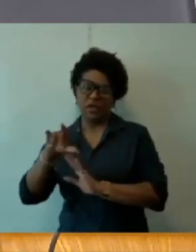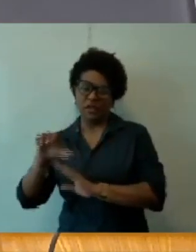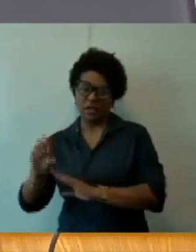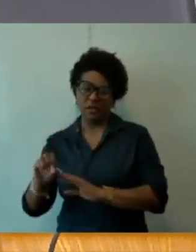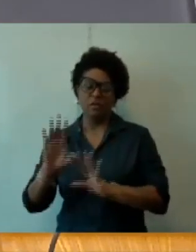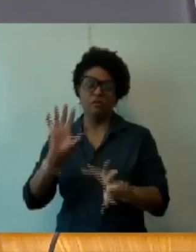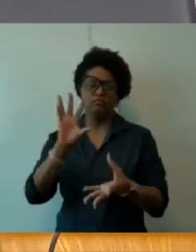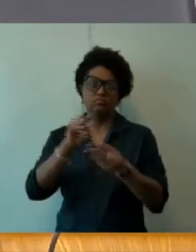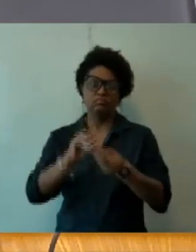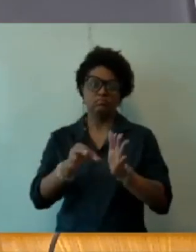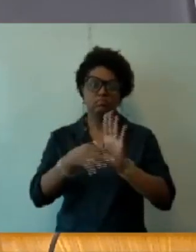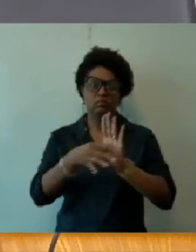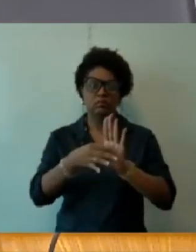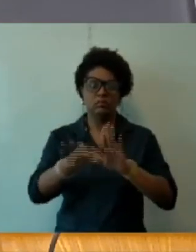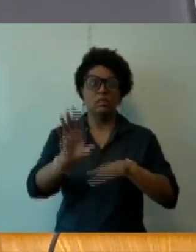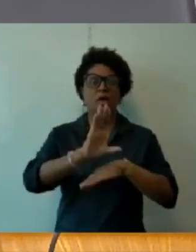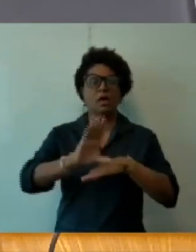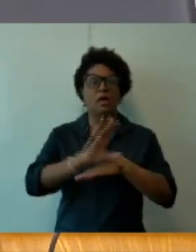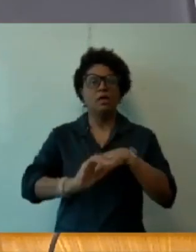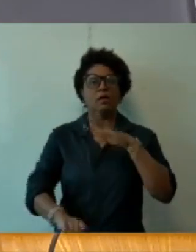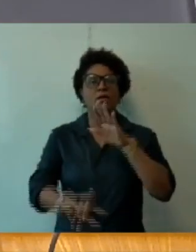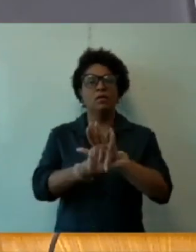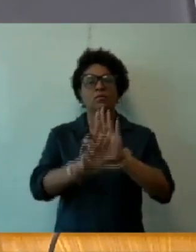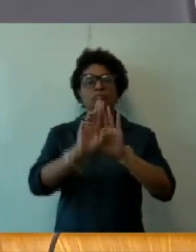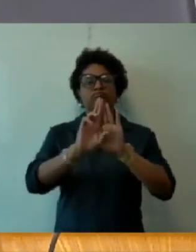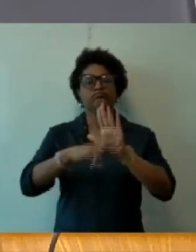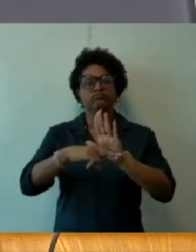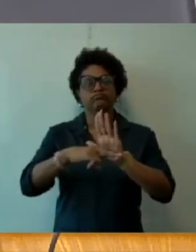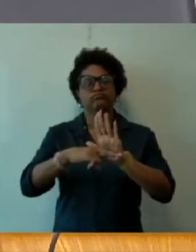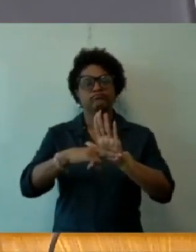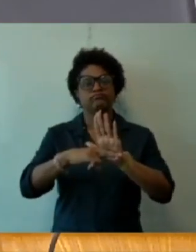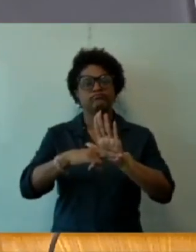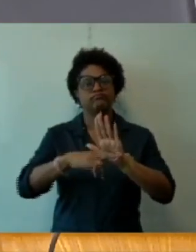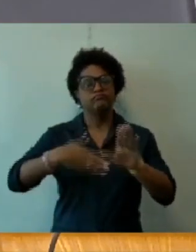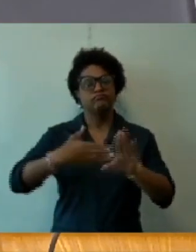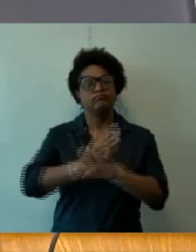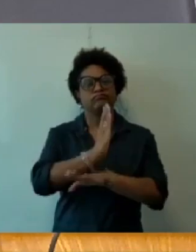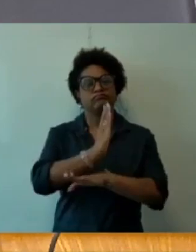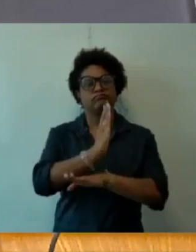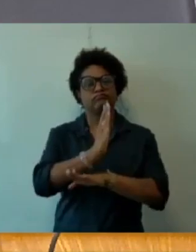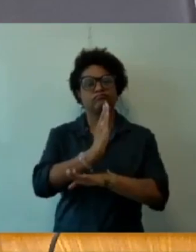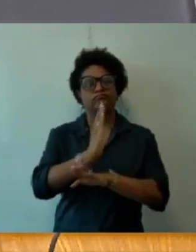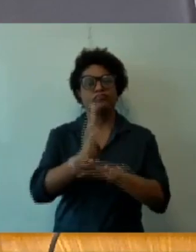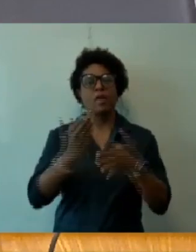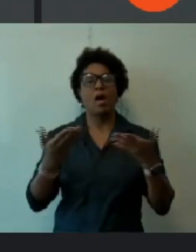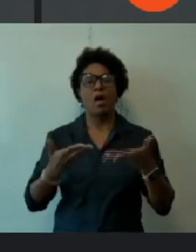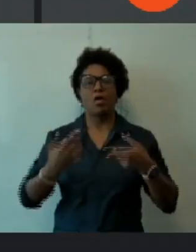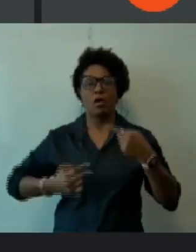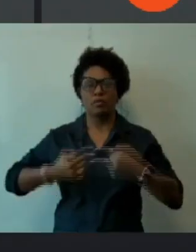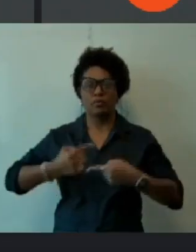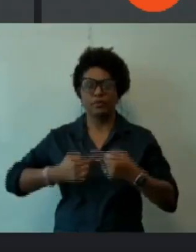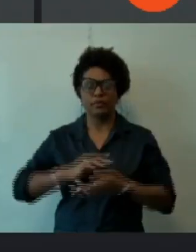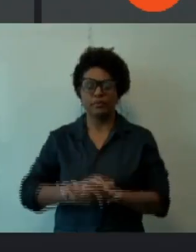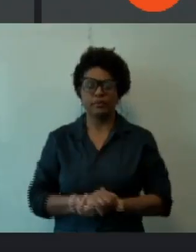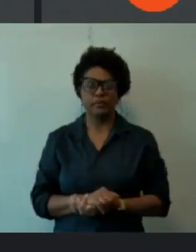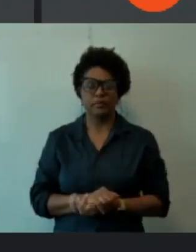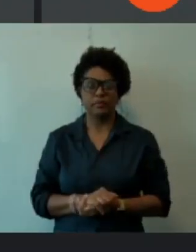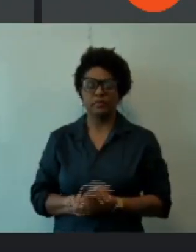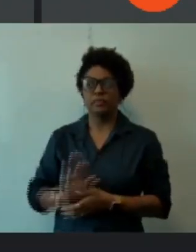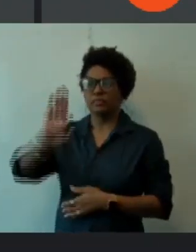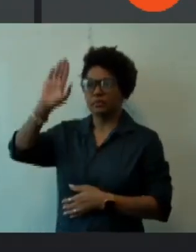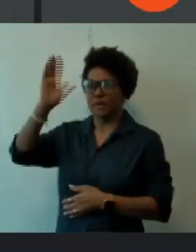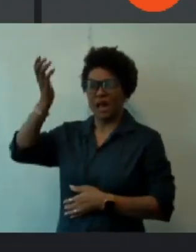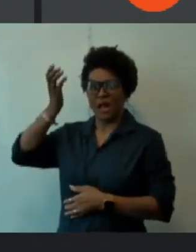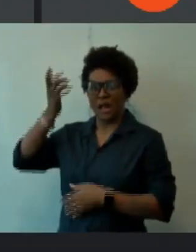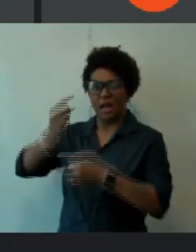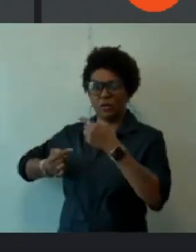constitucionalidade, pela legalidade, pela regimentalidade e pela aprovação. Eu coloco em discussão. Para discutir, Presidente, da mesma forma, eu